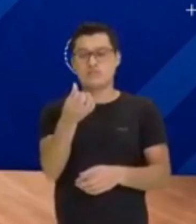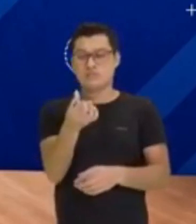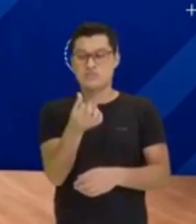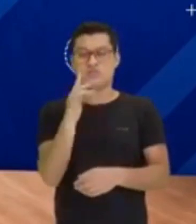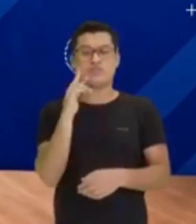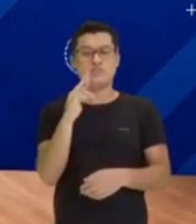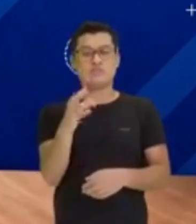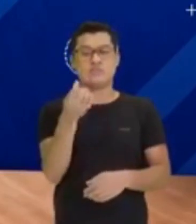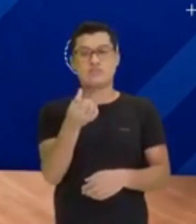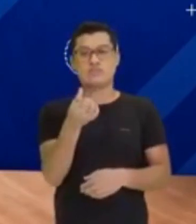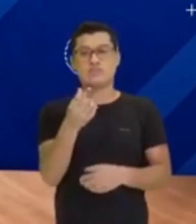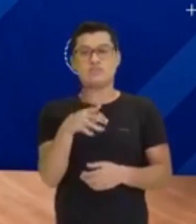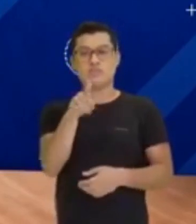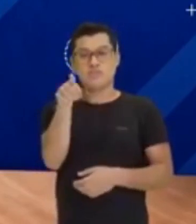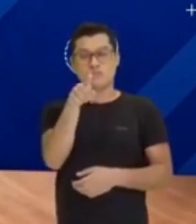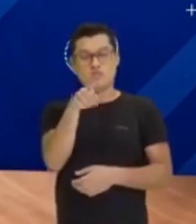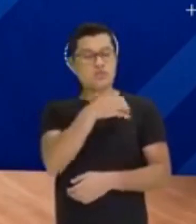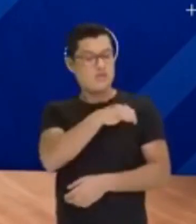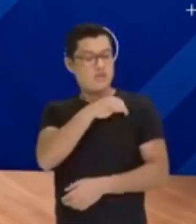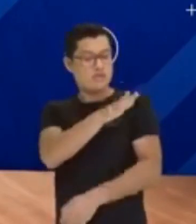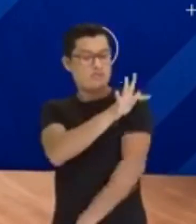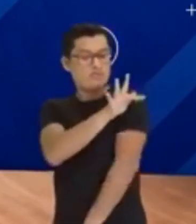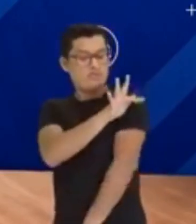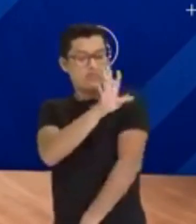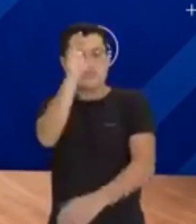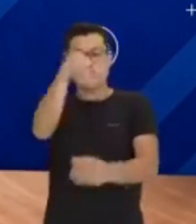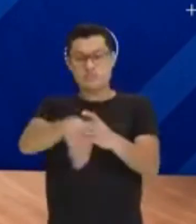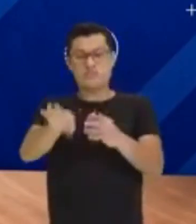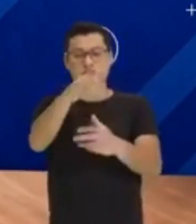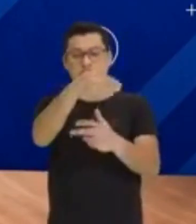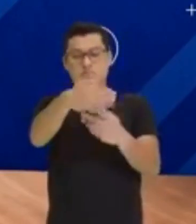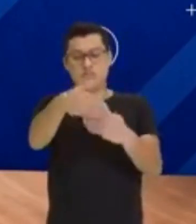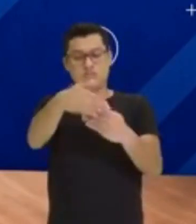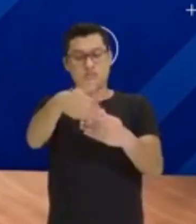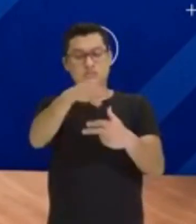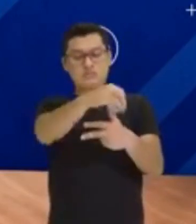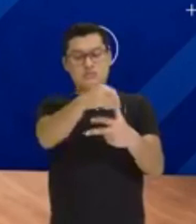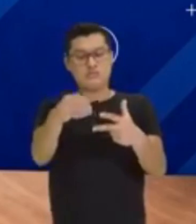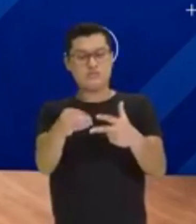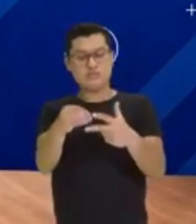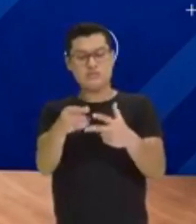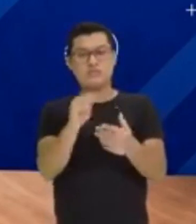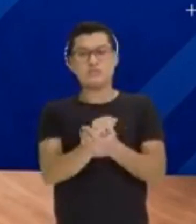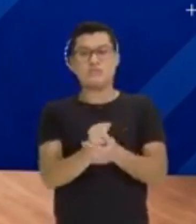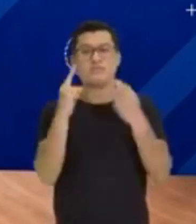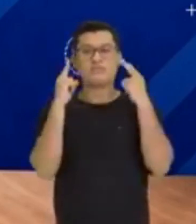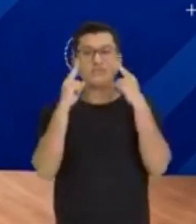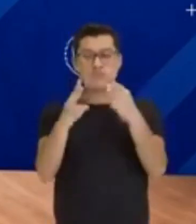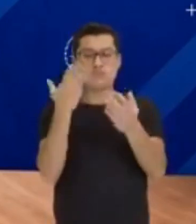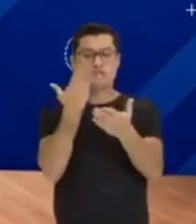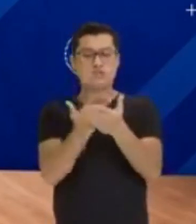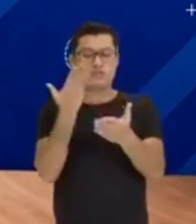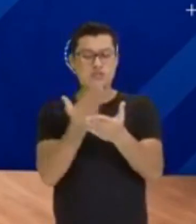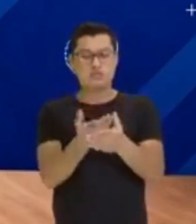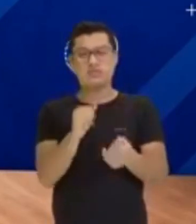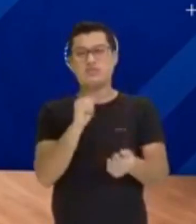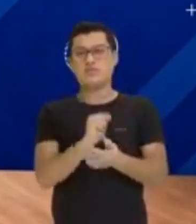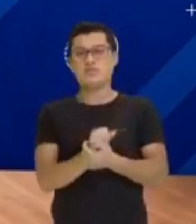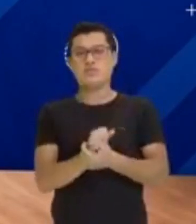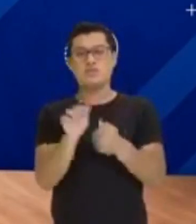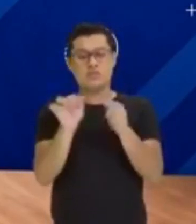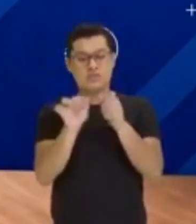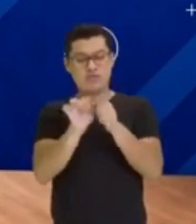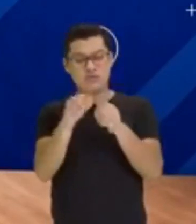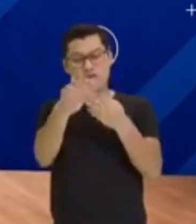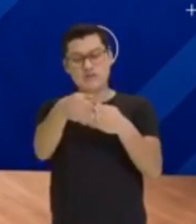Isso, você aluno do ensino fundamental, cai na prova do Enem, cai nas suas questõezinhas, nas suas questões da sua escola, tá certo? Quando você for fazer